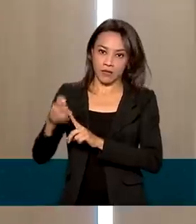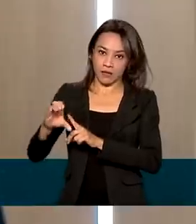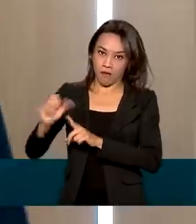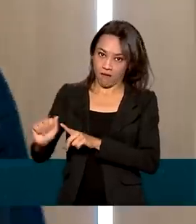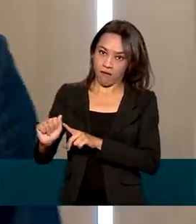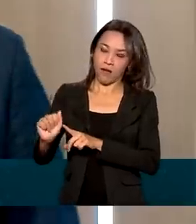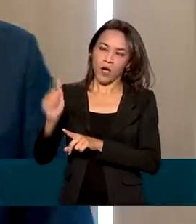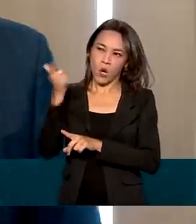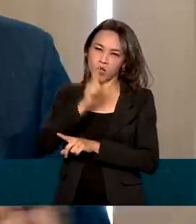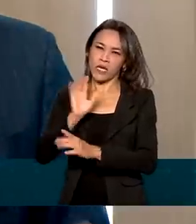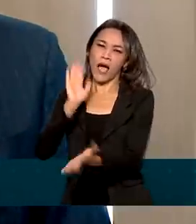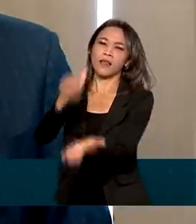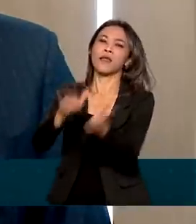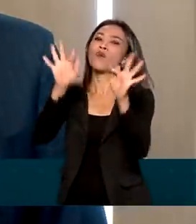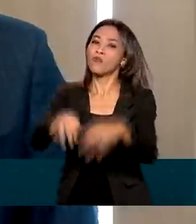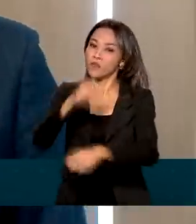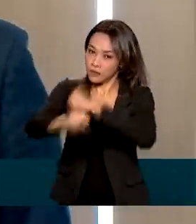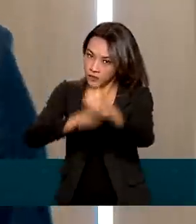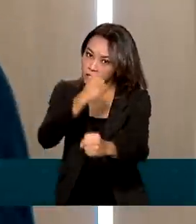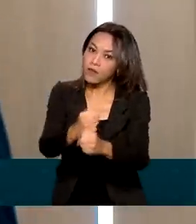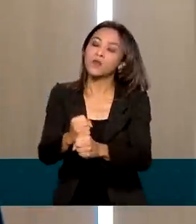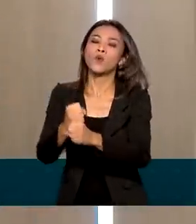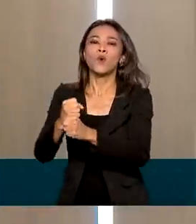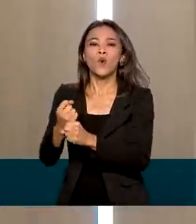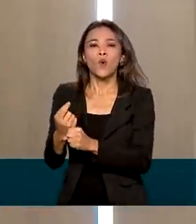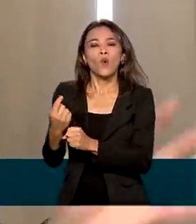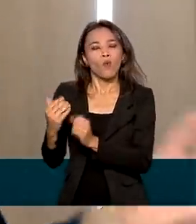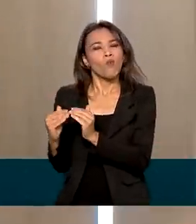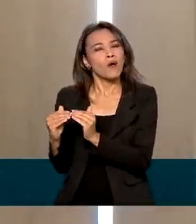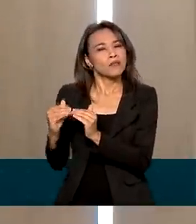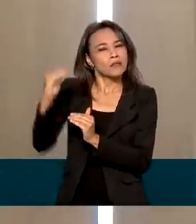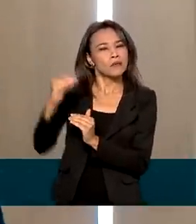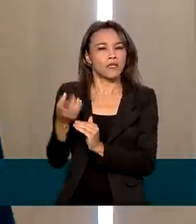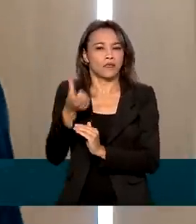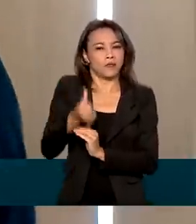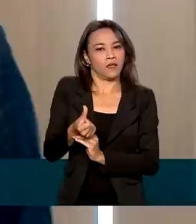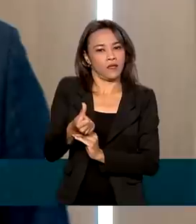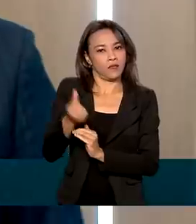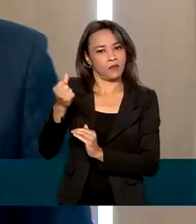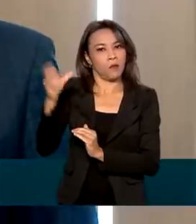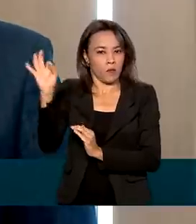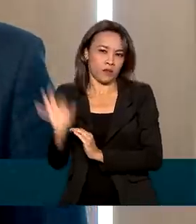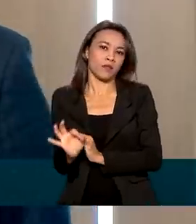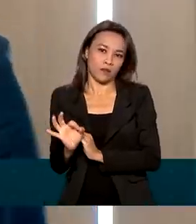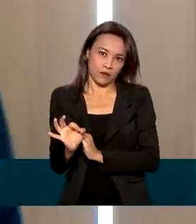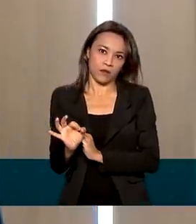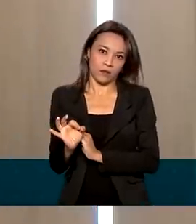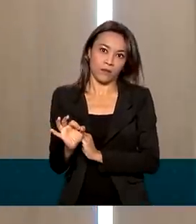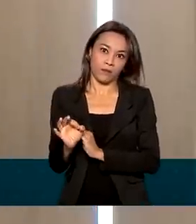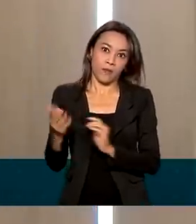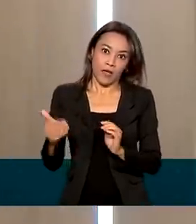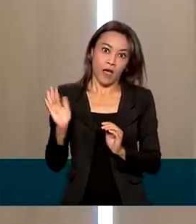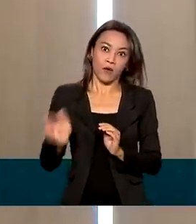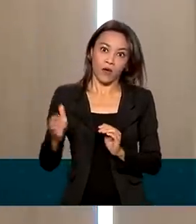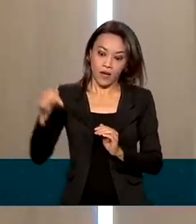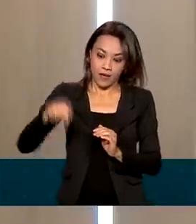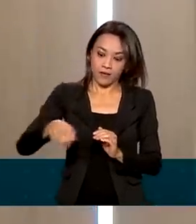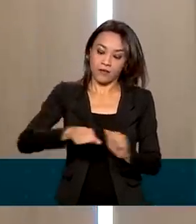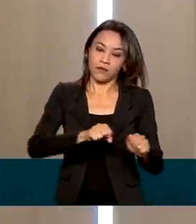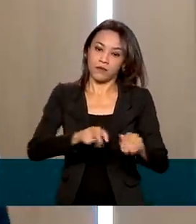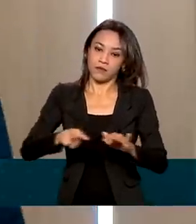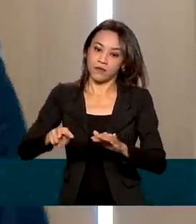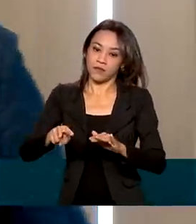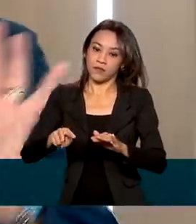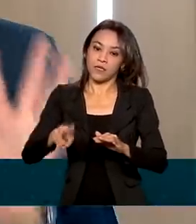alcance até o final do ano, um valor acima de 6%. Estava em 5,97% na semana passada, agora já ultrapassa 6